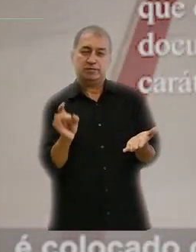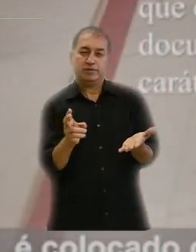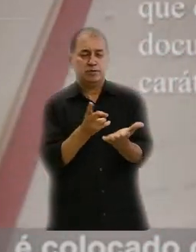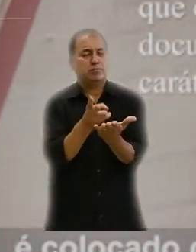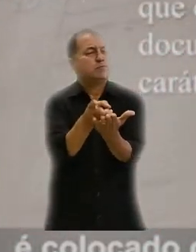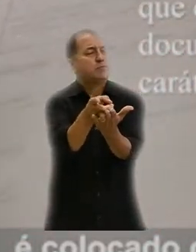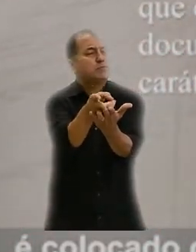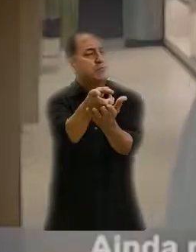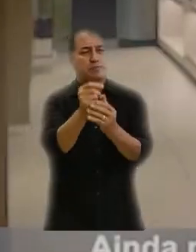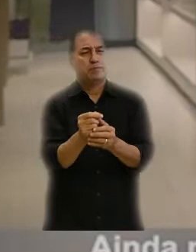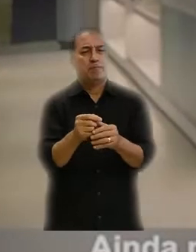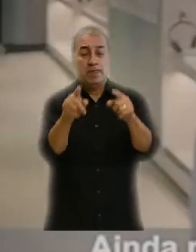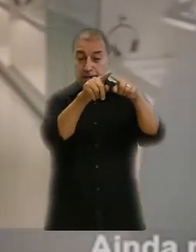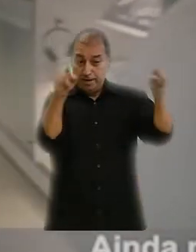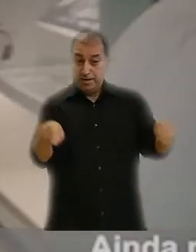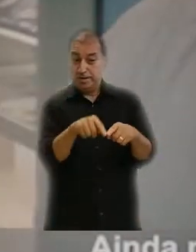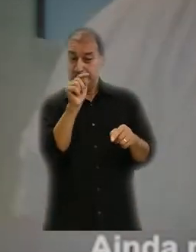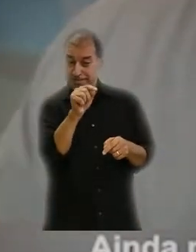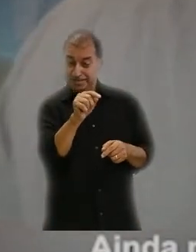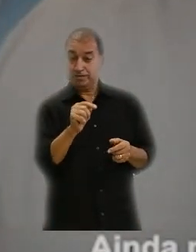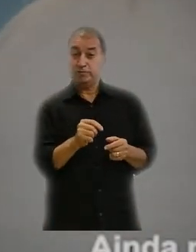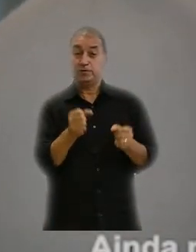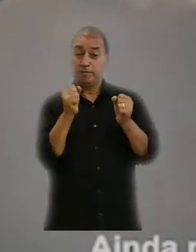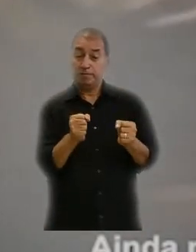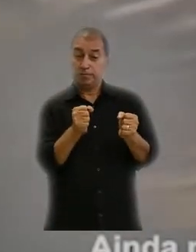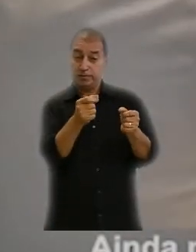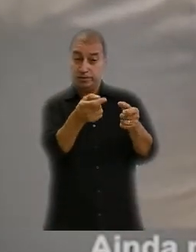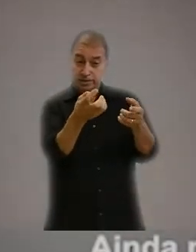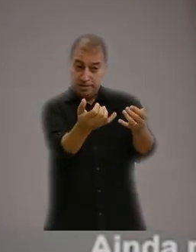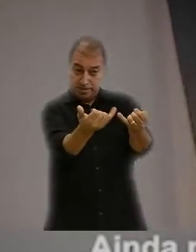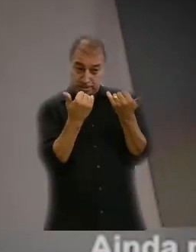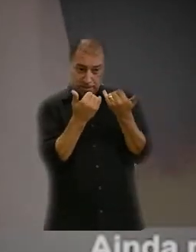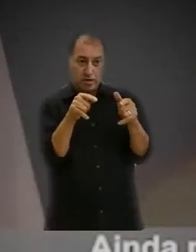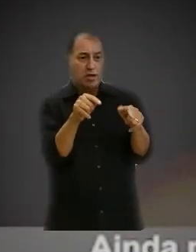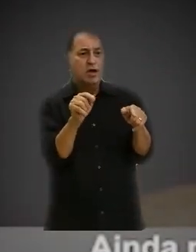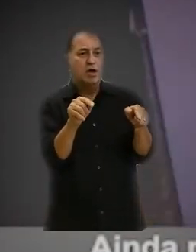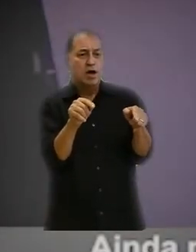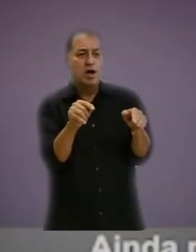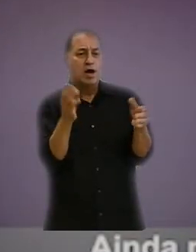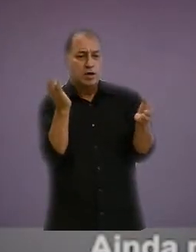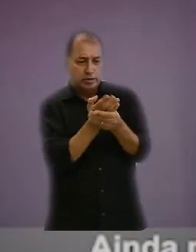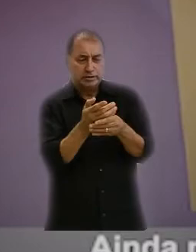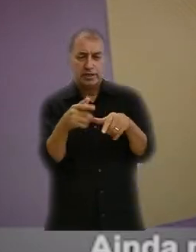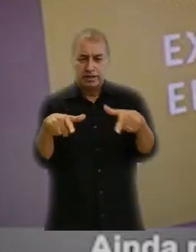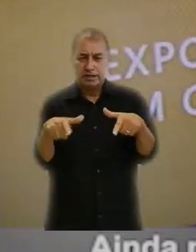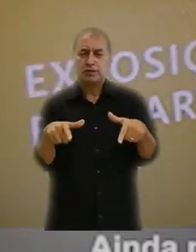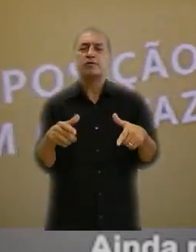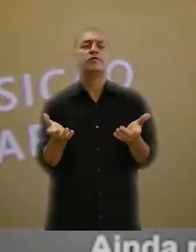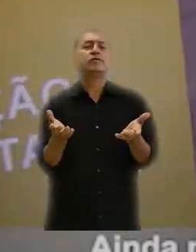caráter permanente. Ainda neste espaço, é possível acessar as mostras em cartaz e as encerradas.